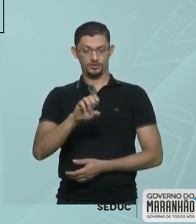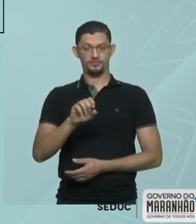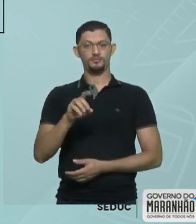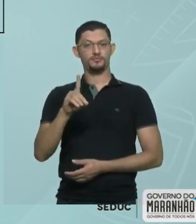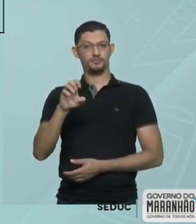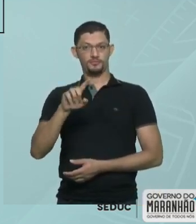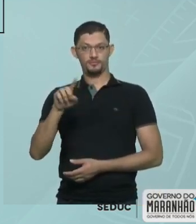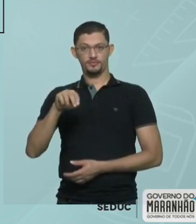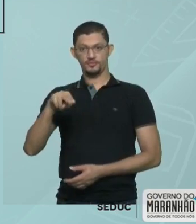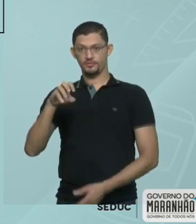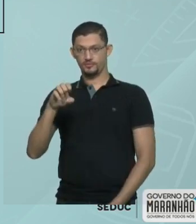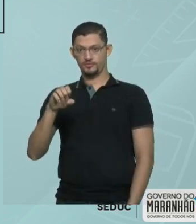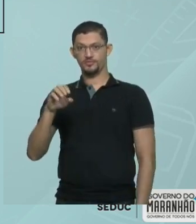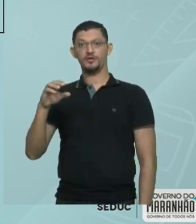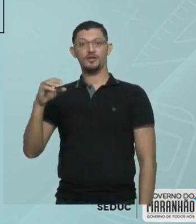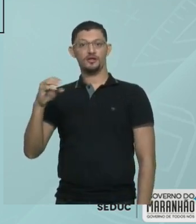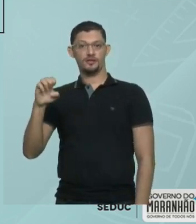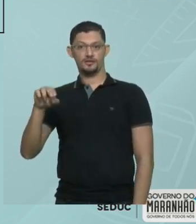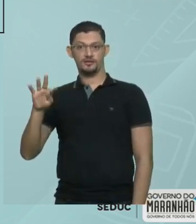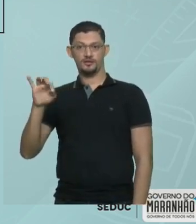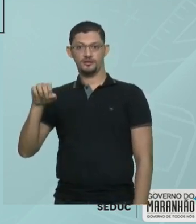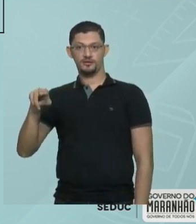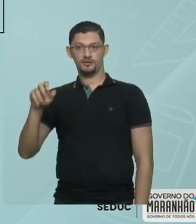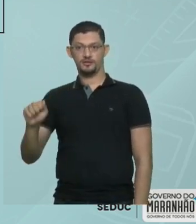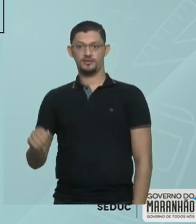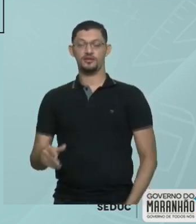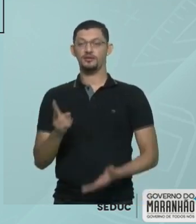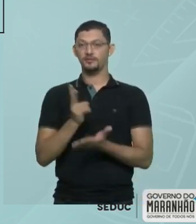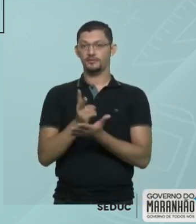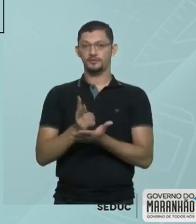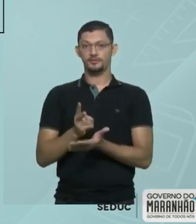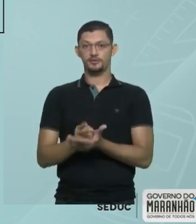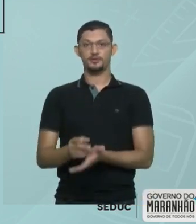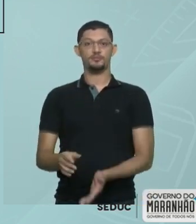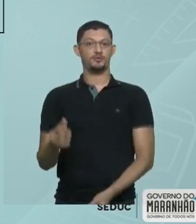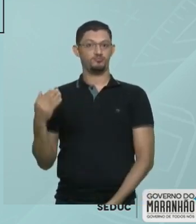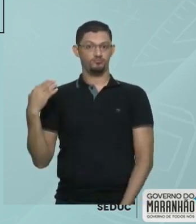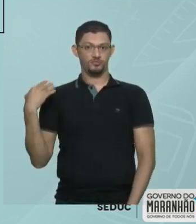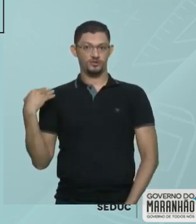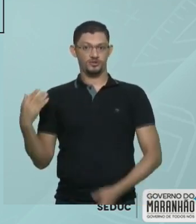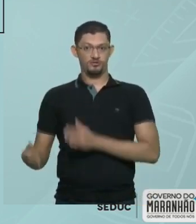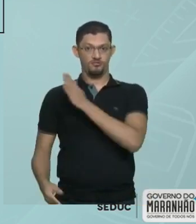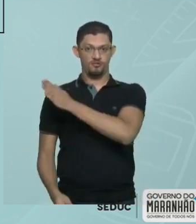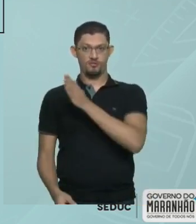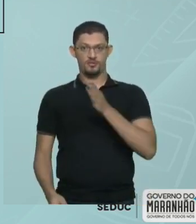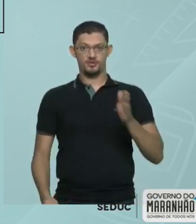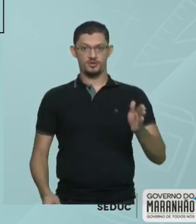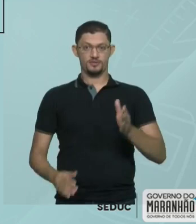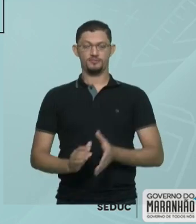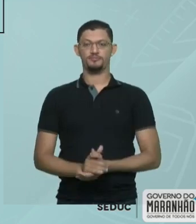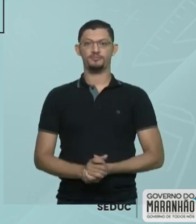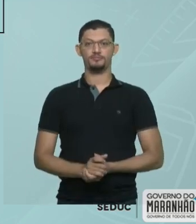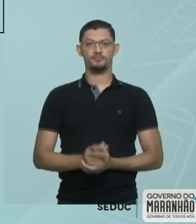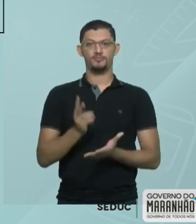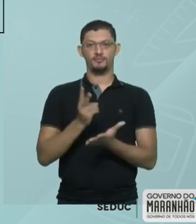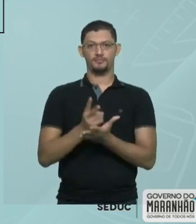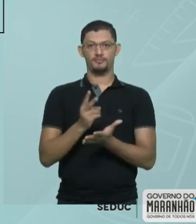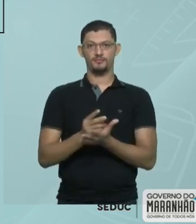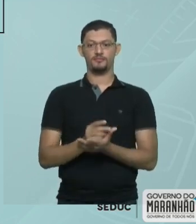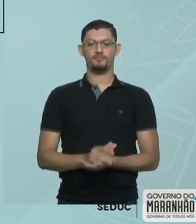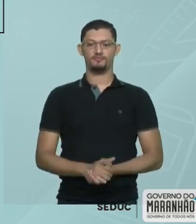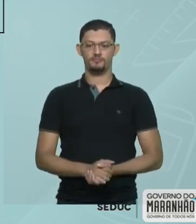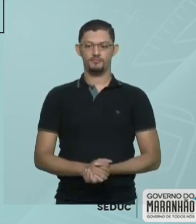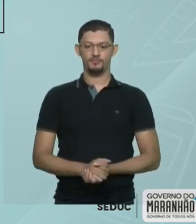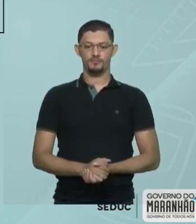Sempre da direita para a esquerda. E aí eu vou ter assim, unidade simples, o D dezena